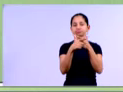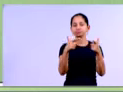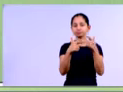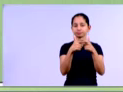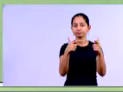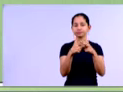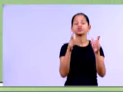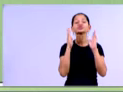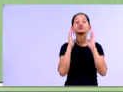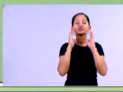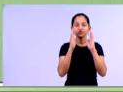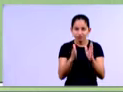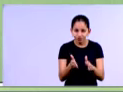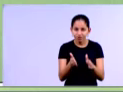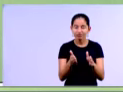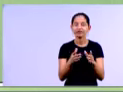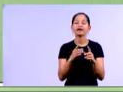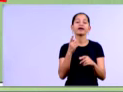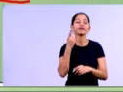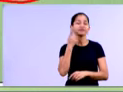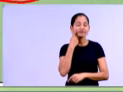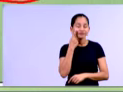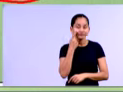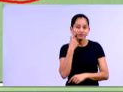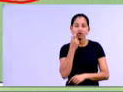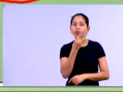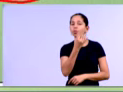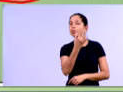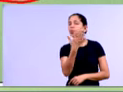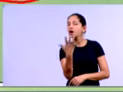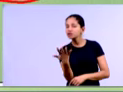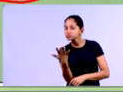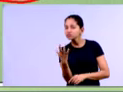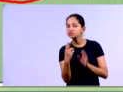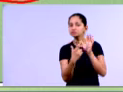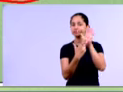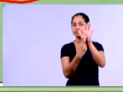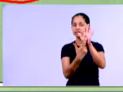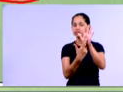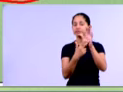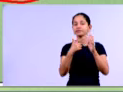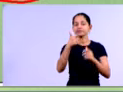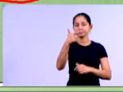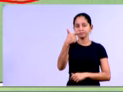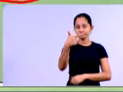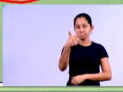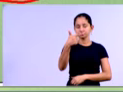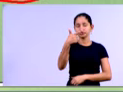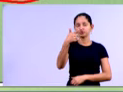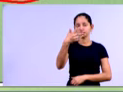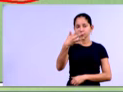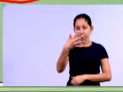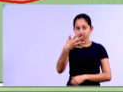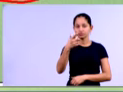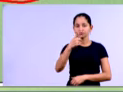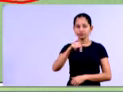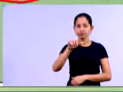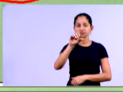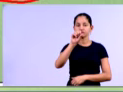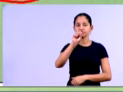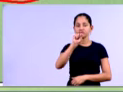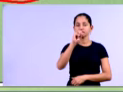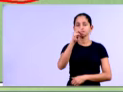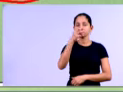multiplicado por 100, verificamos que o nosso lucro bruto representa uma análise vertical de 24,83%, ok?